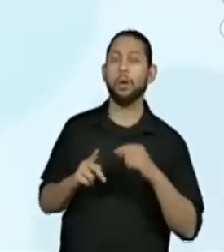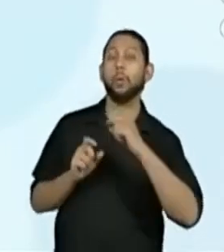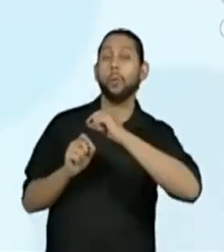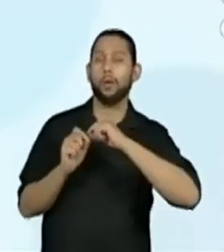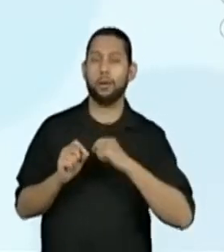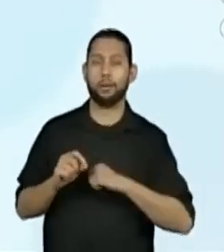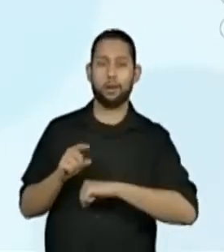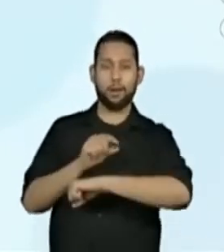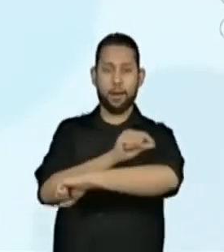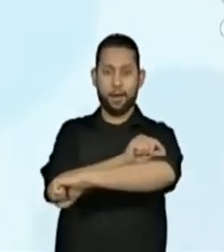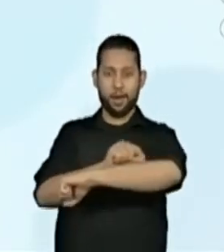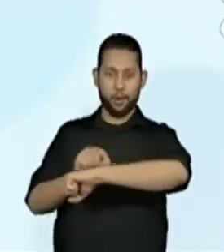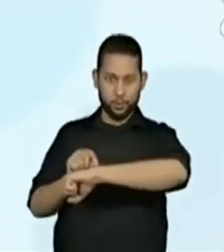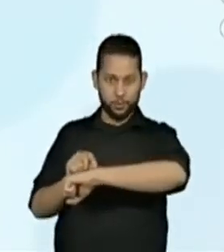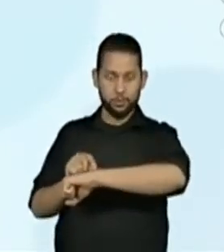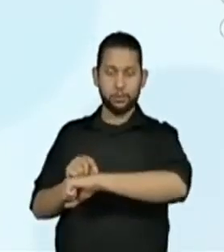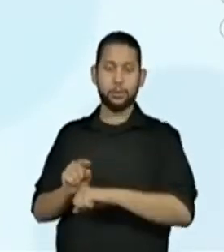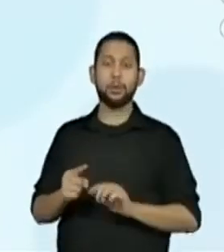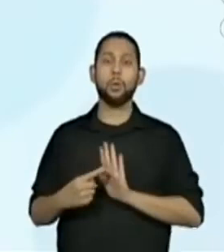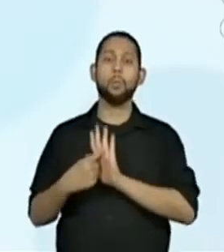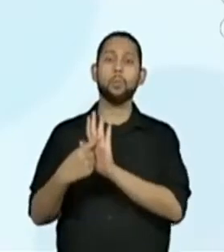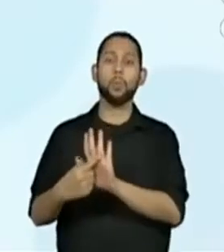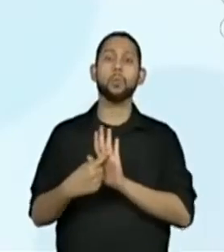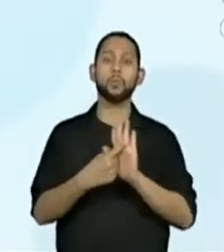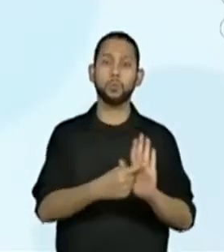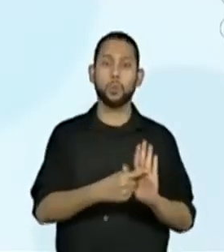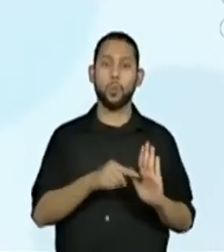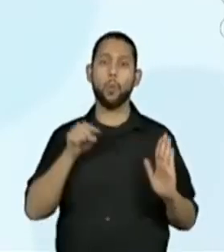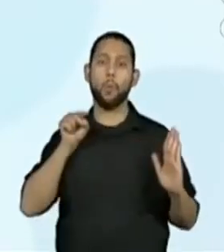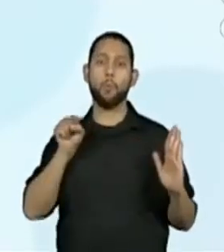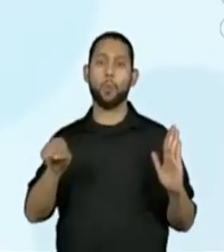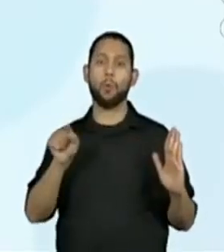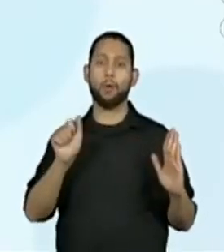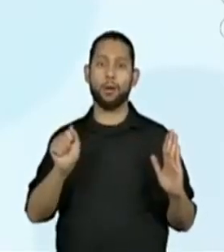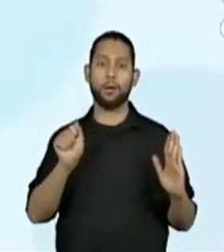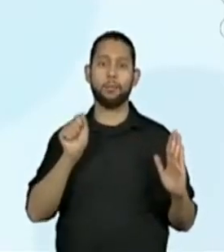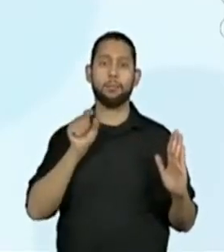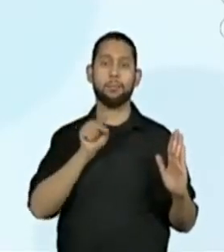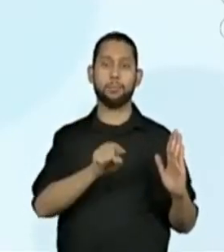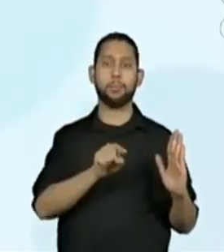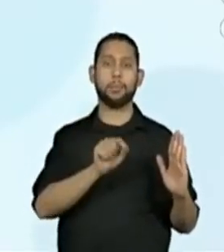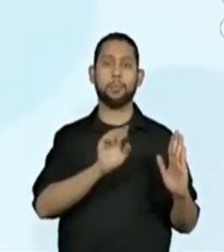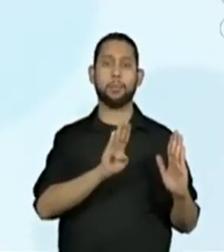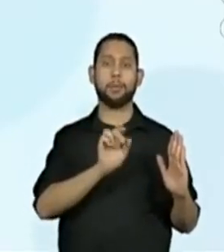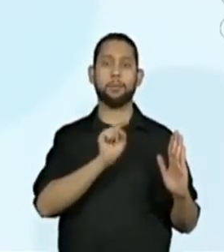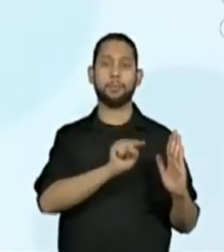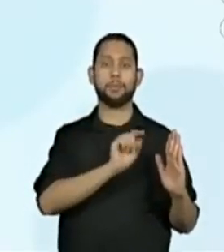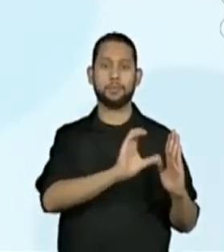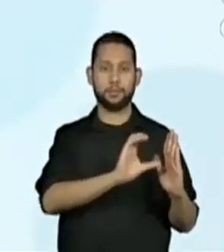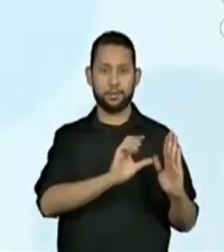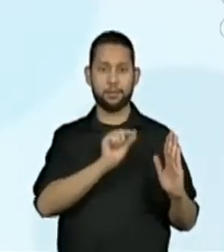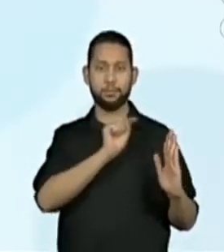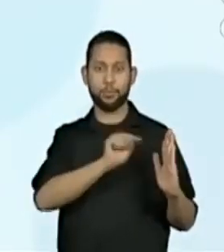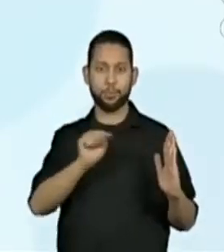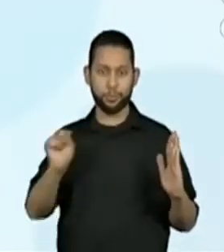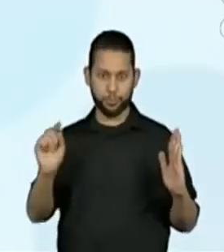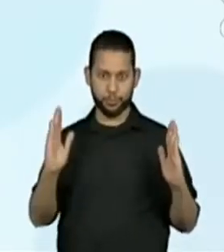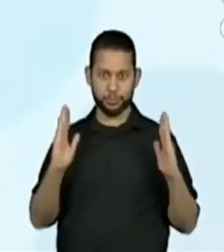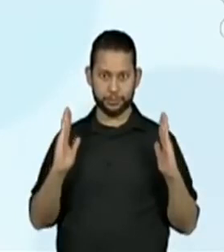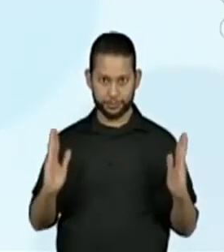desenhou uma régua na lousa e localizou três pontos, A, B e C, como mostra a figura.